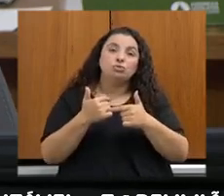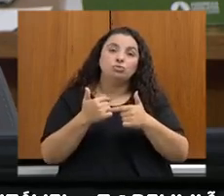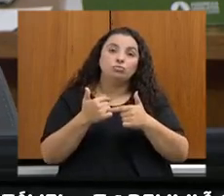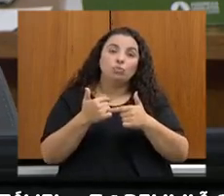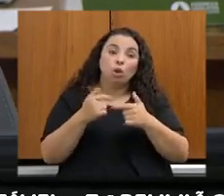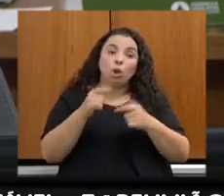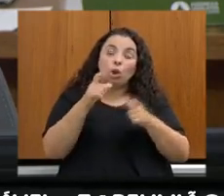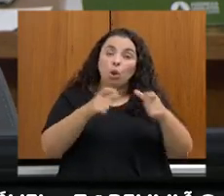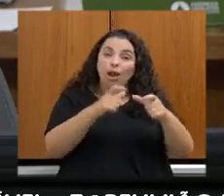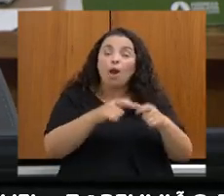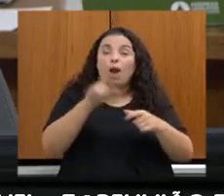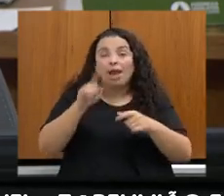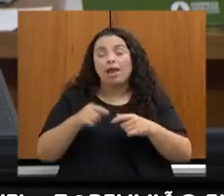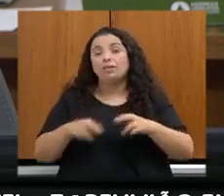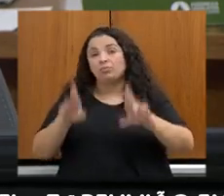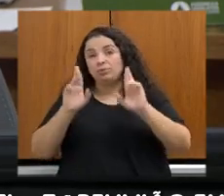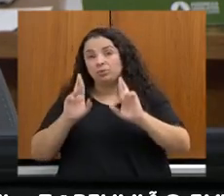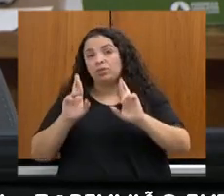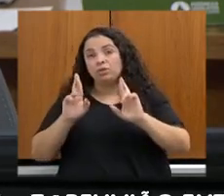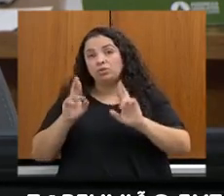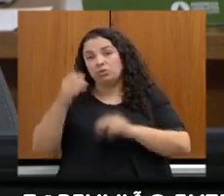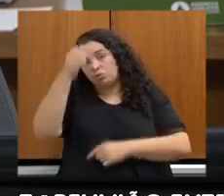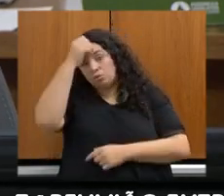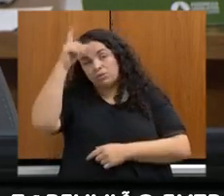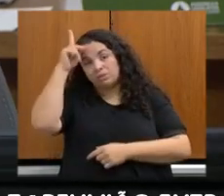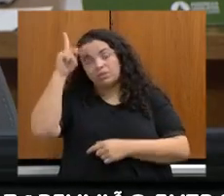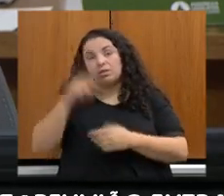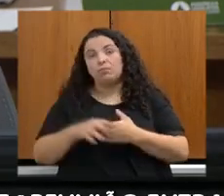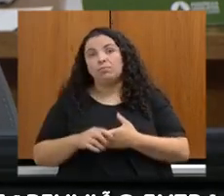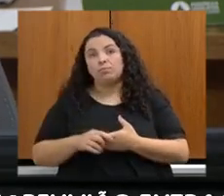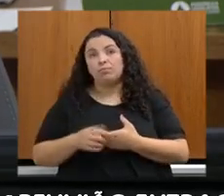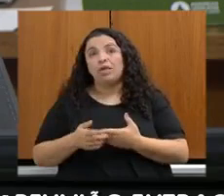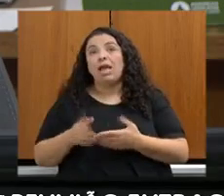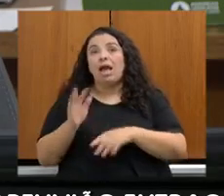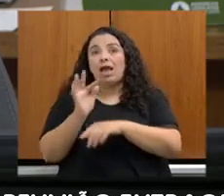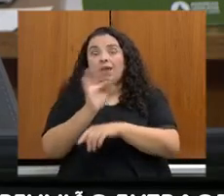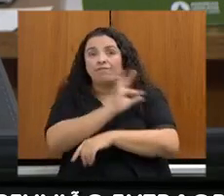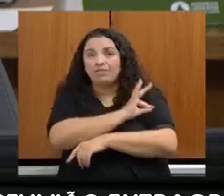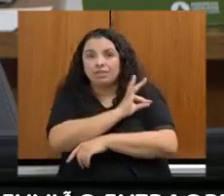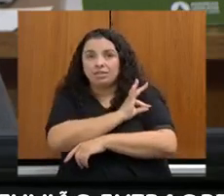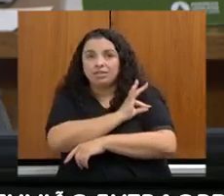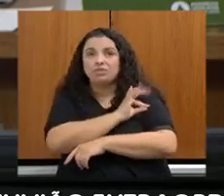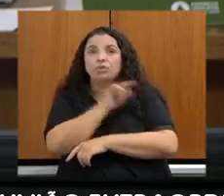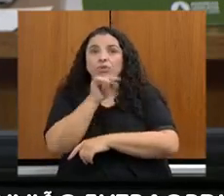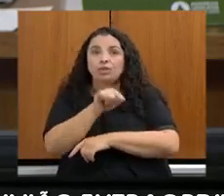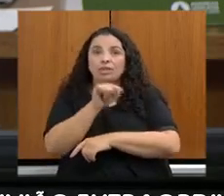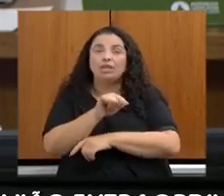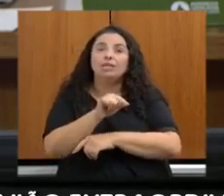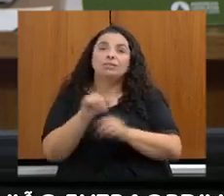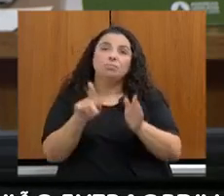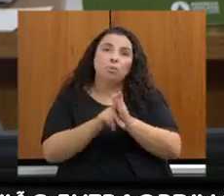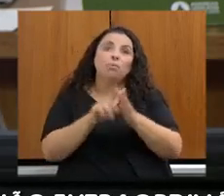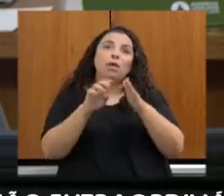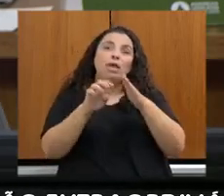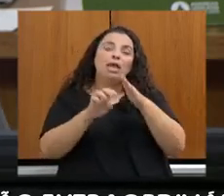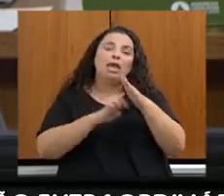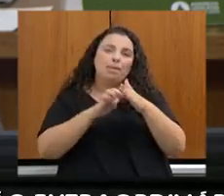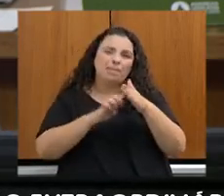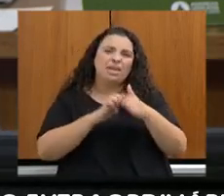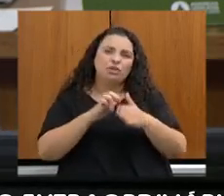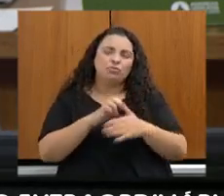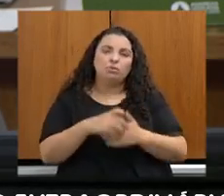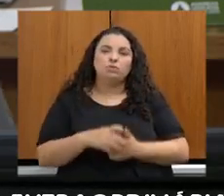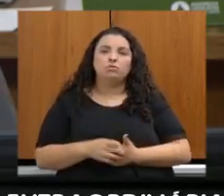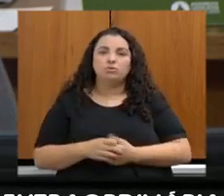autorização, o licenciamento e também a fiscalização desses empreendimentos. Além disso, gente tem